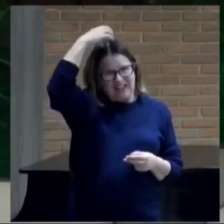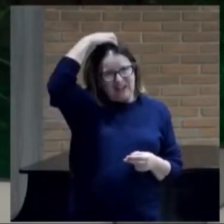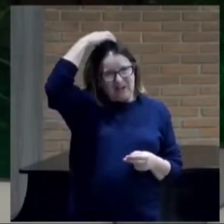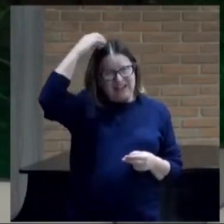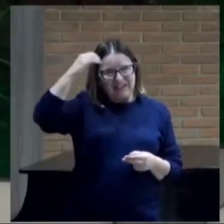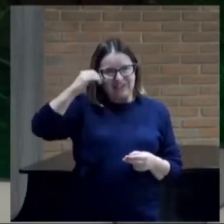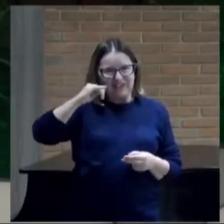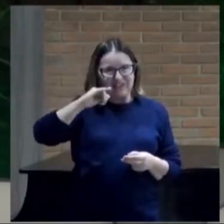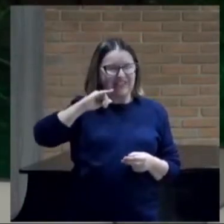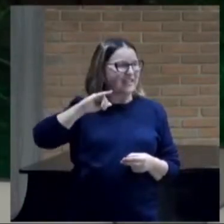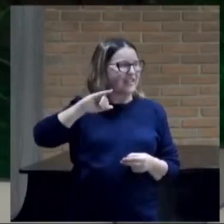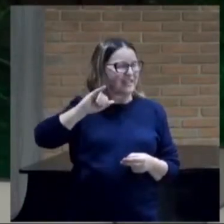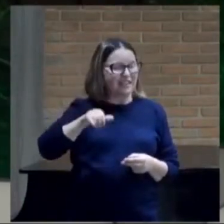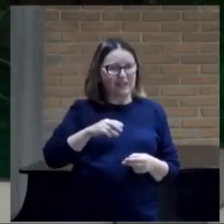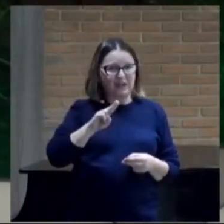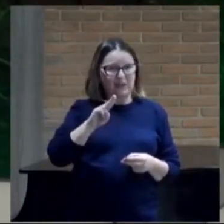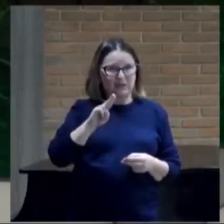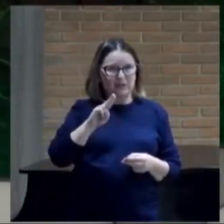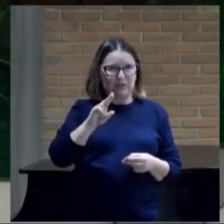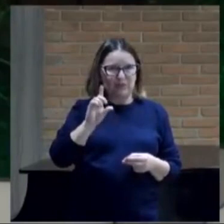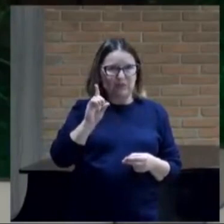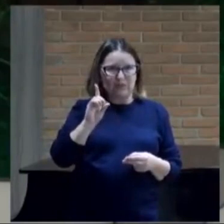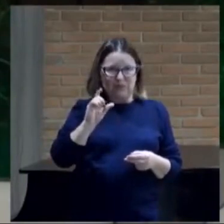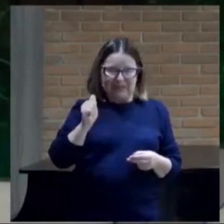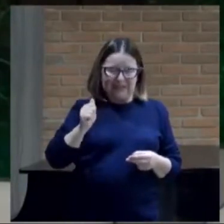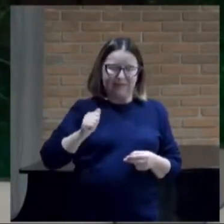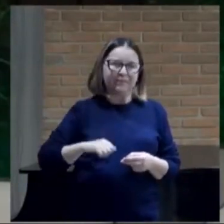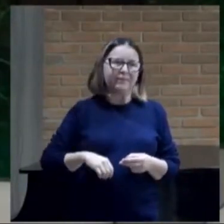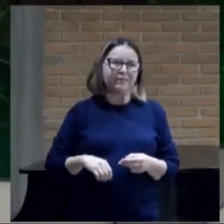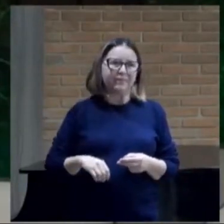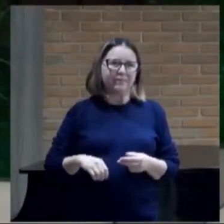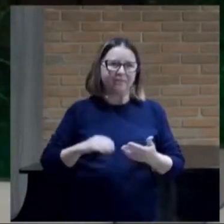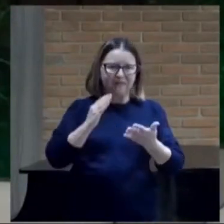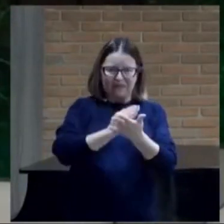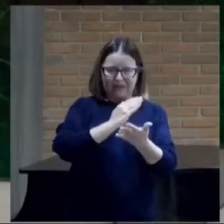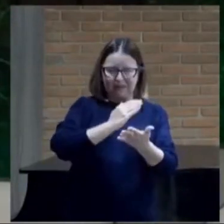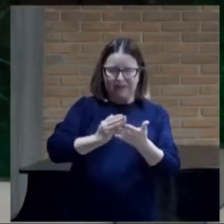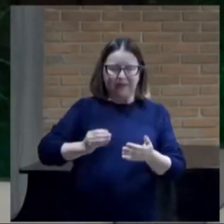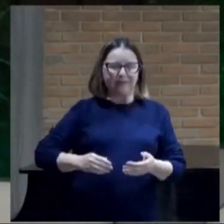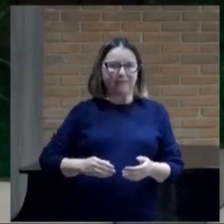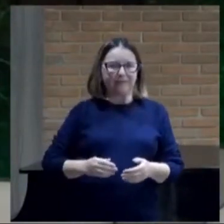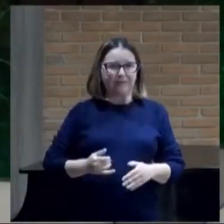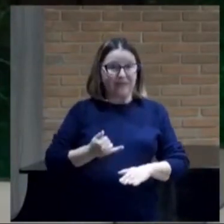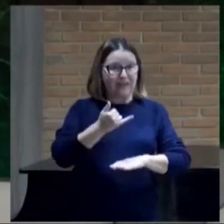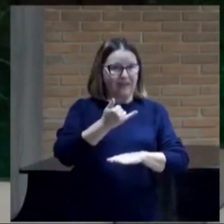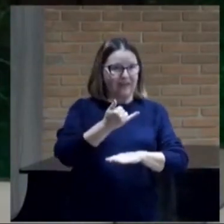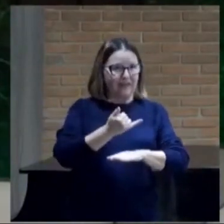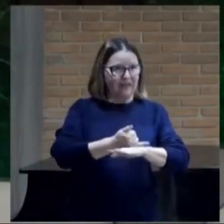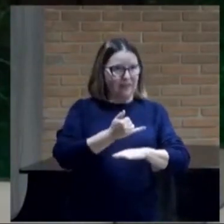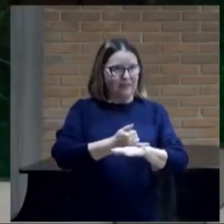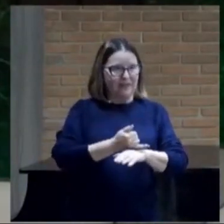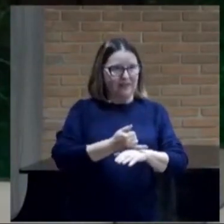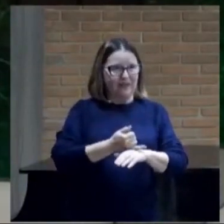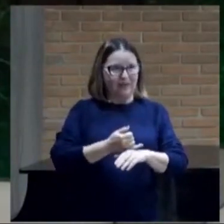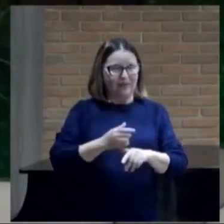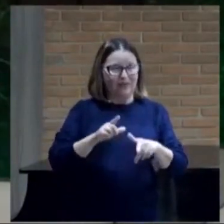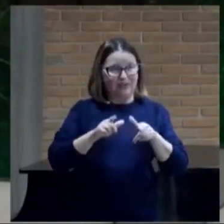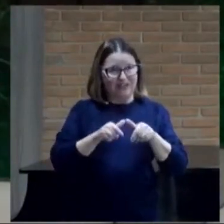Os dois estavam divididos, capital de Israel, é Samaria,